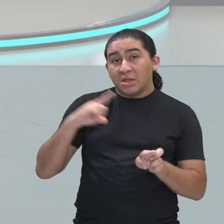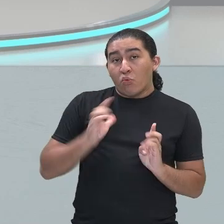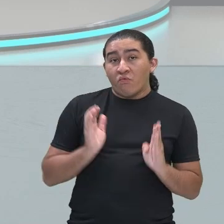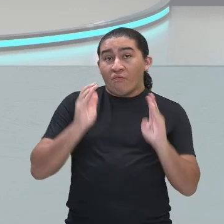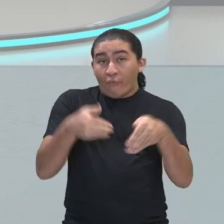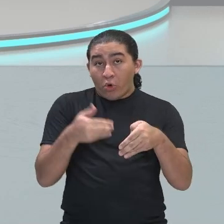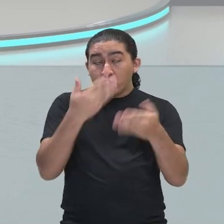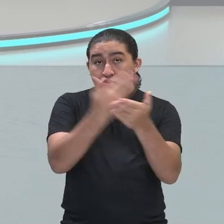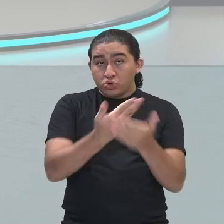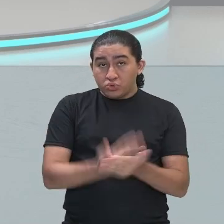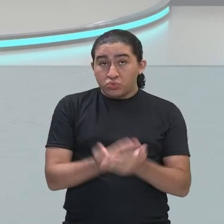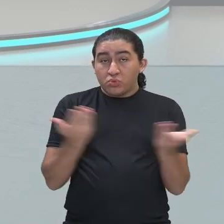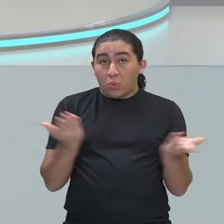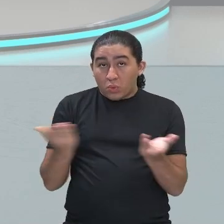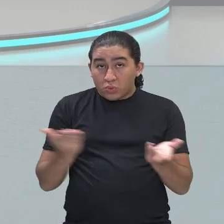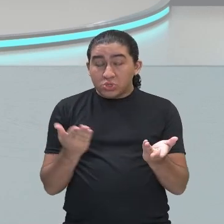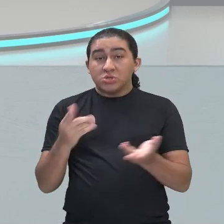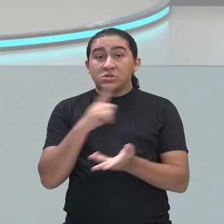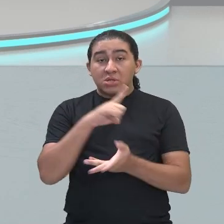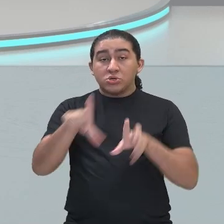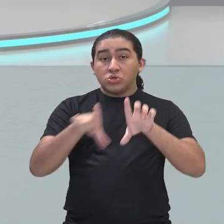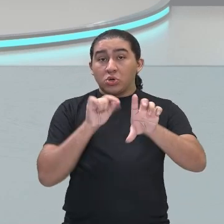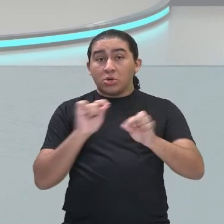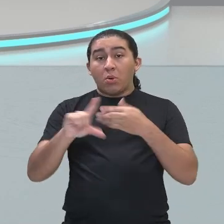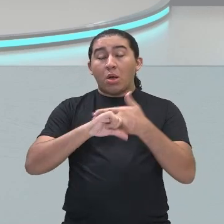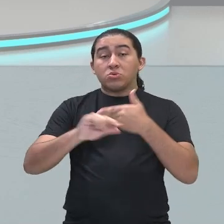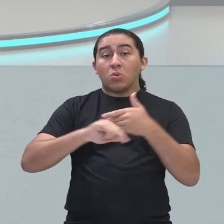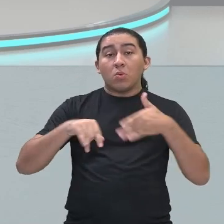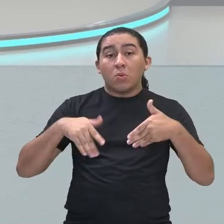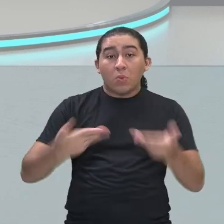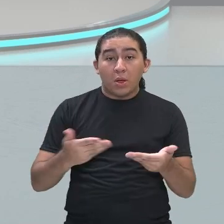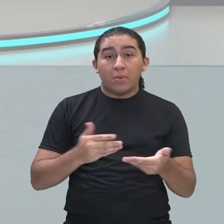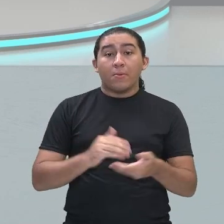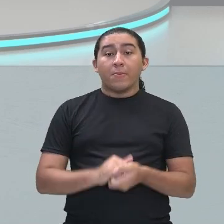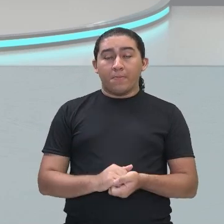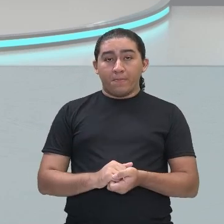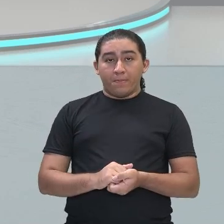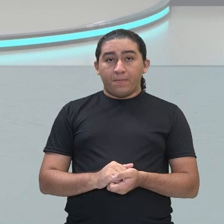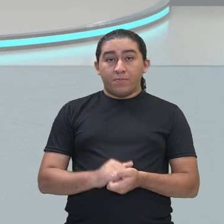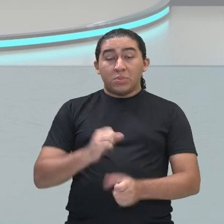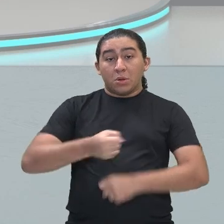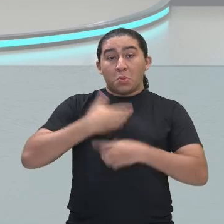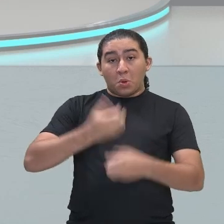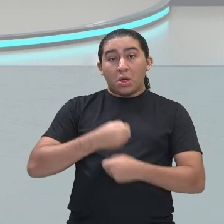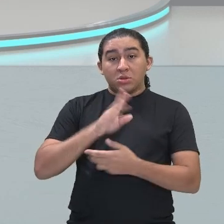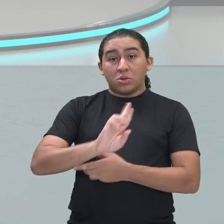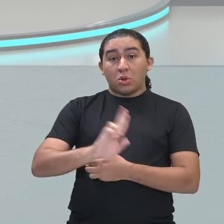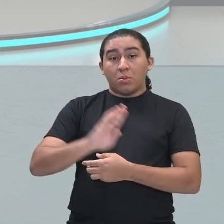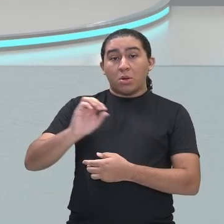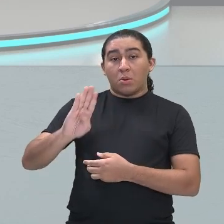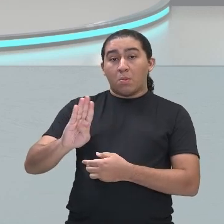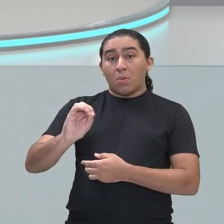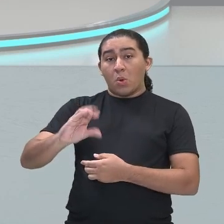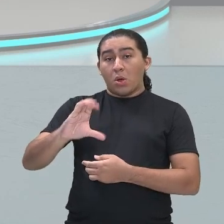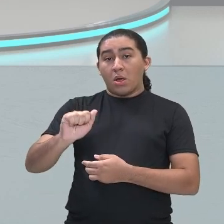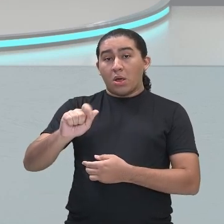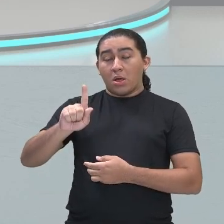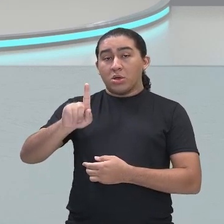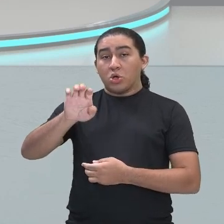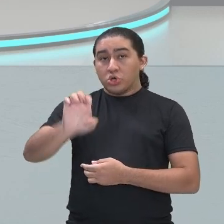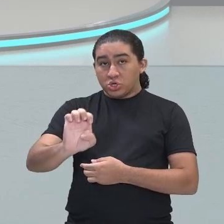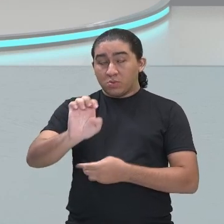escolhemos, da obra Arcade em Portugal, o nosso querido poeta Bocardi. E é sobre ele que nós vamos